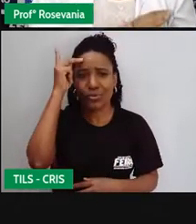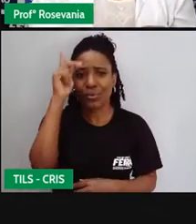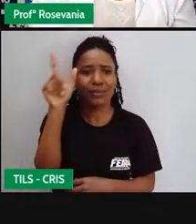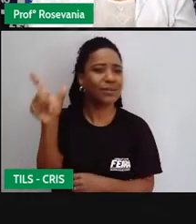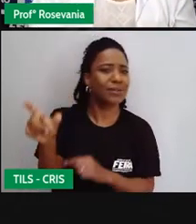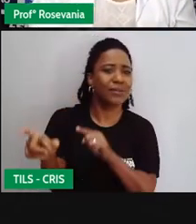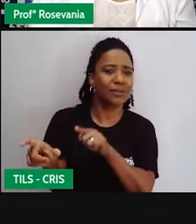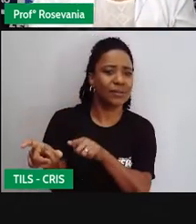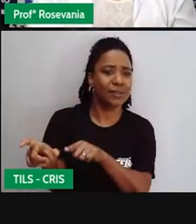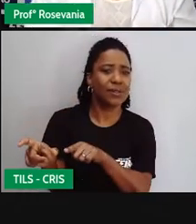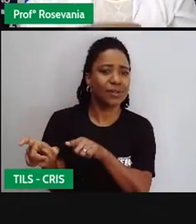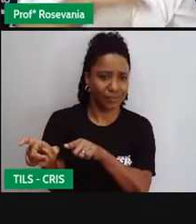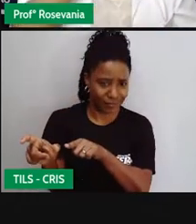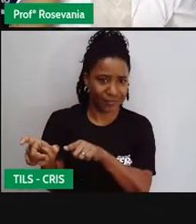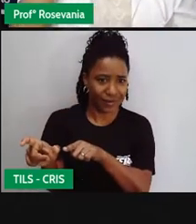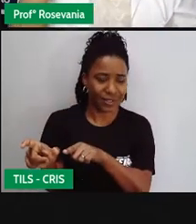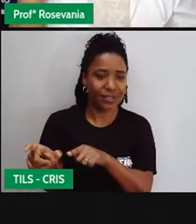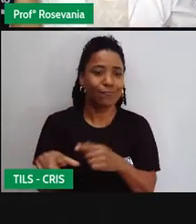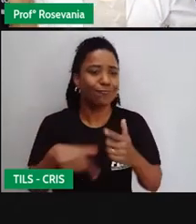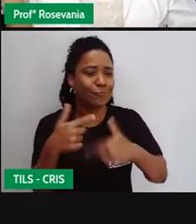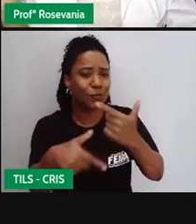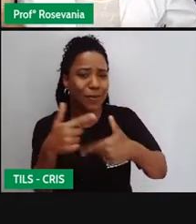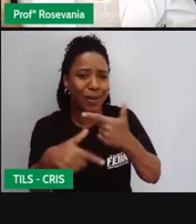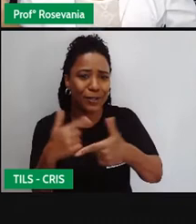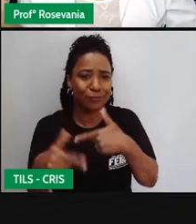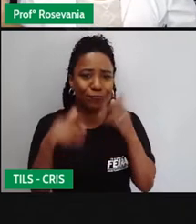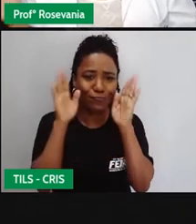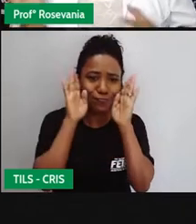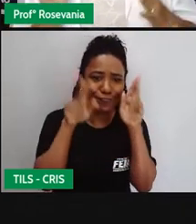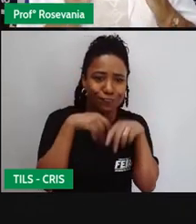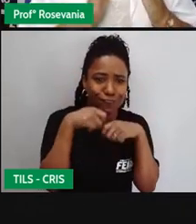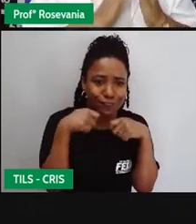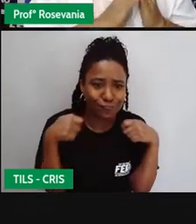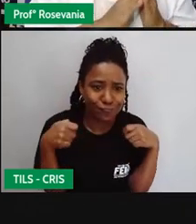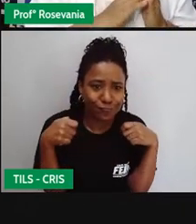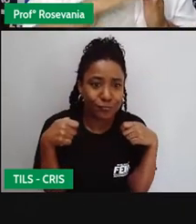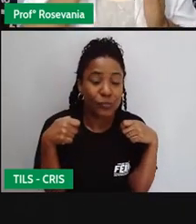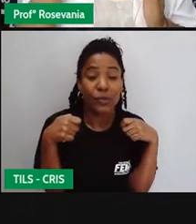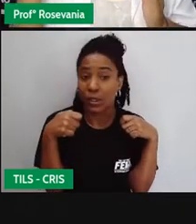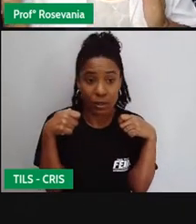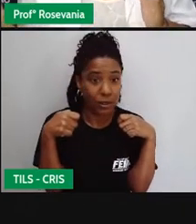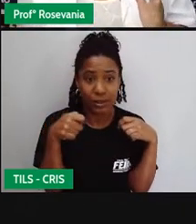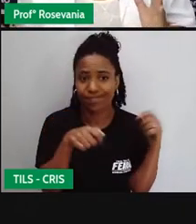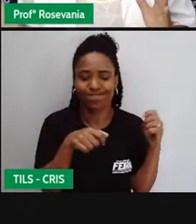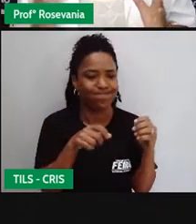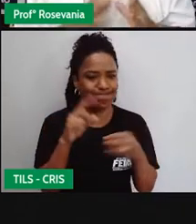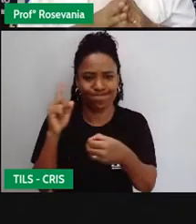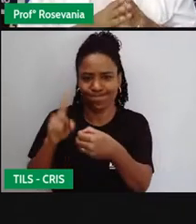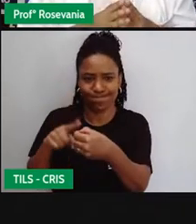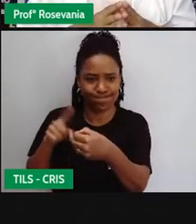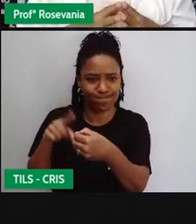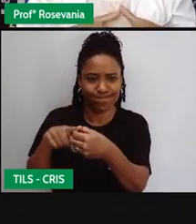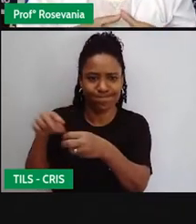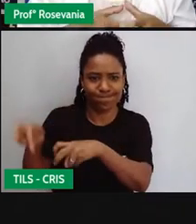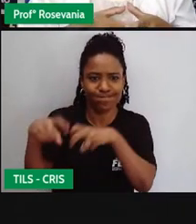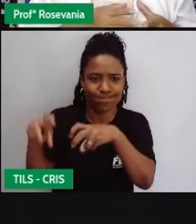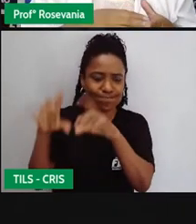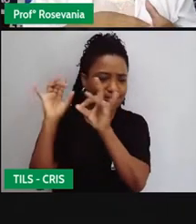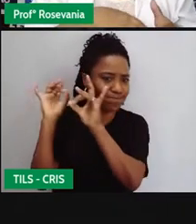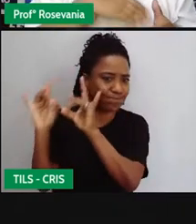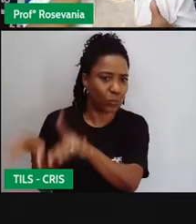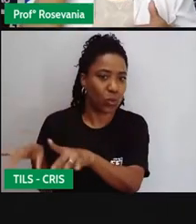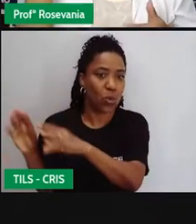Ele saiu do meio rural e foi para a cidade. Esse processo de migração, na